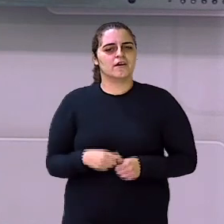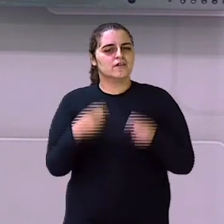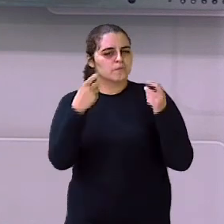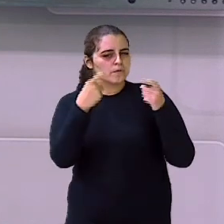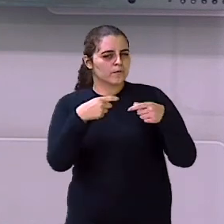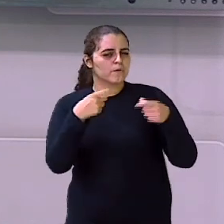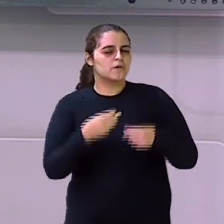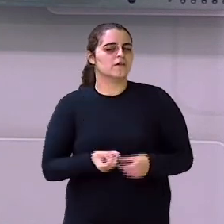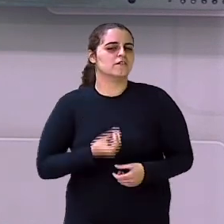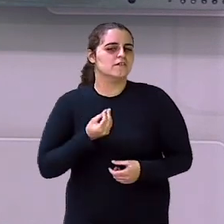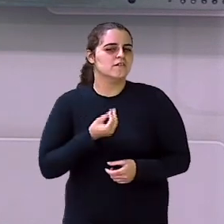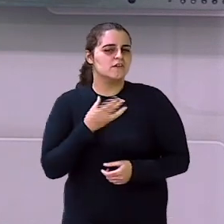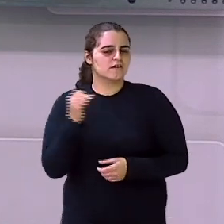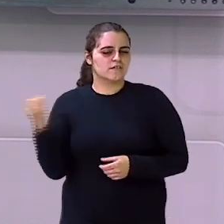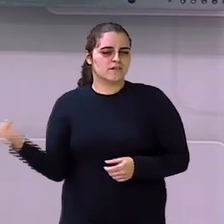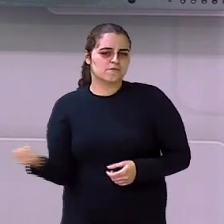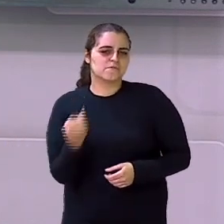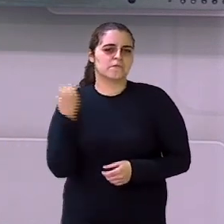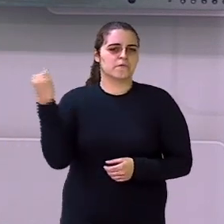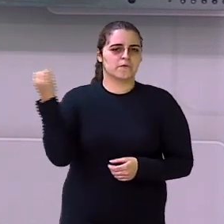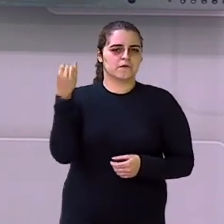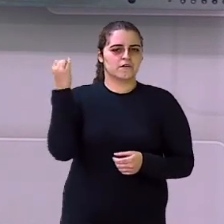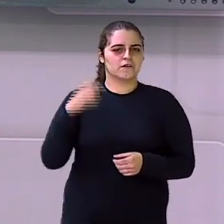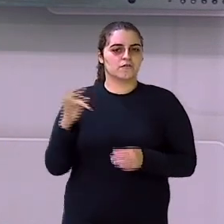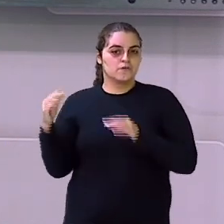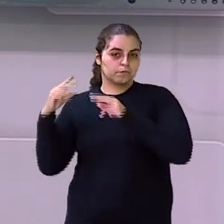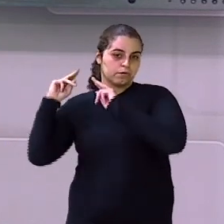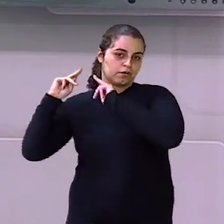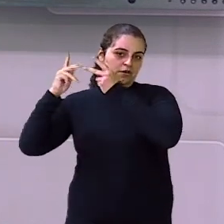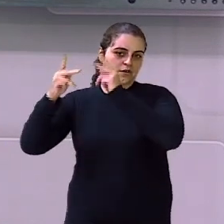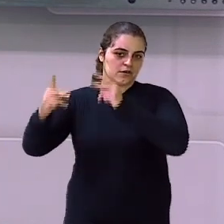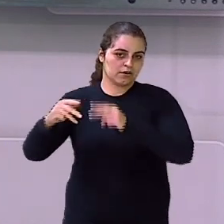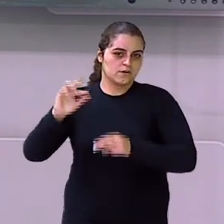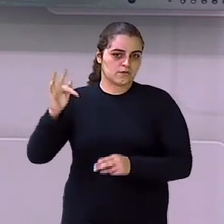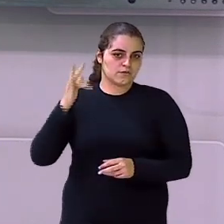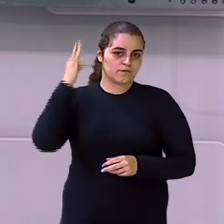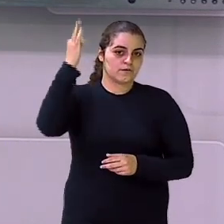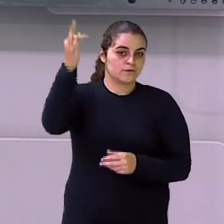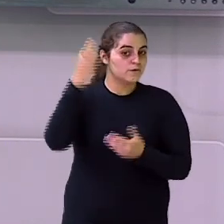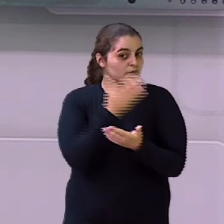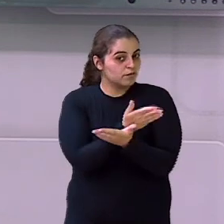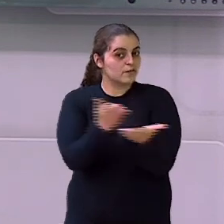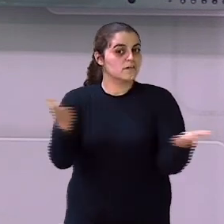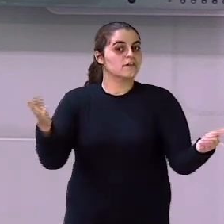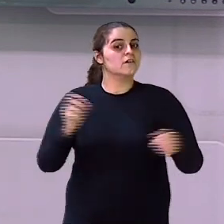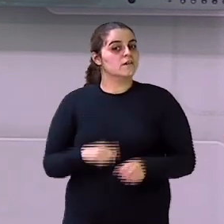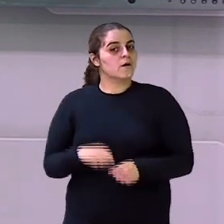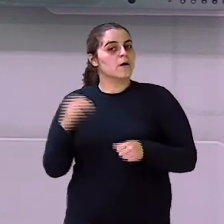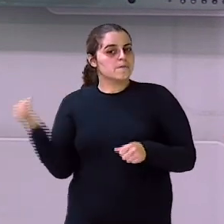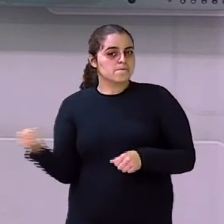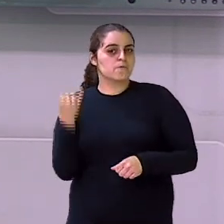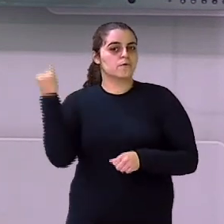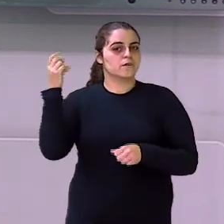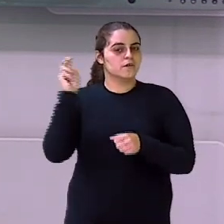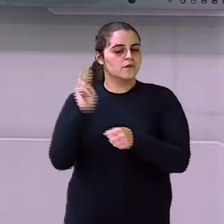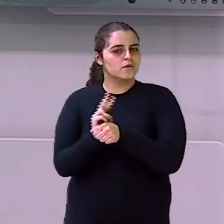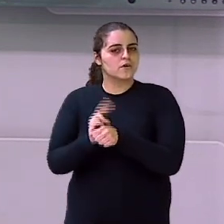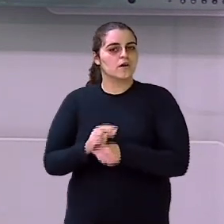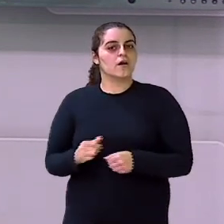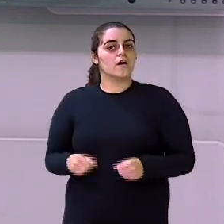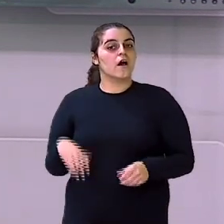diferenças No nosso planeta Que você vai herdar E não fica por aqui, hein? É muito fácil agora Você